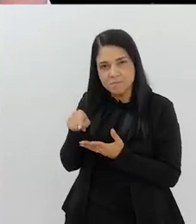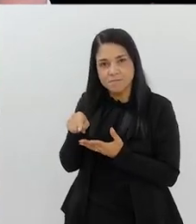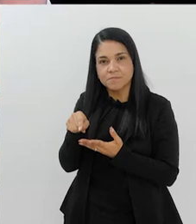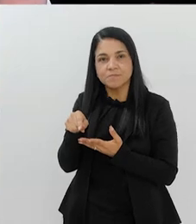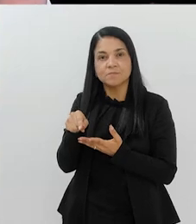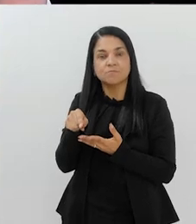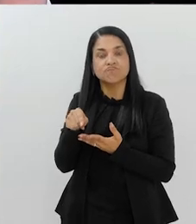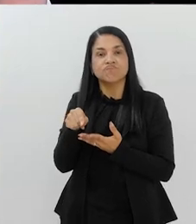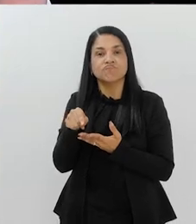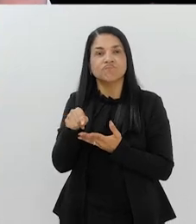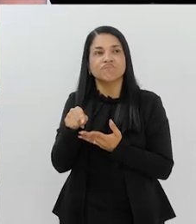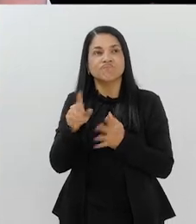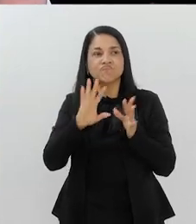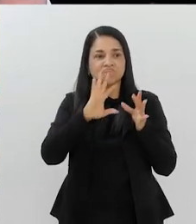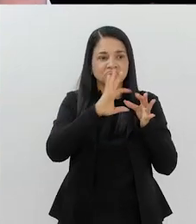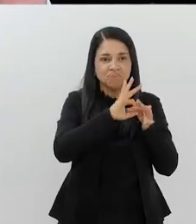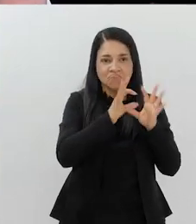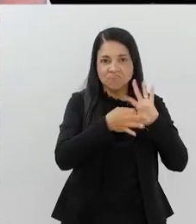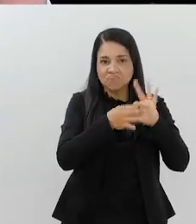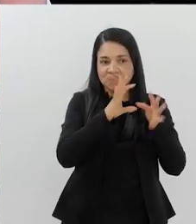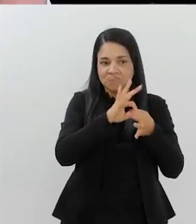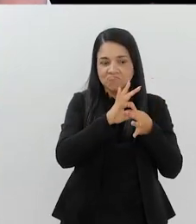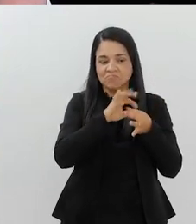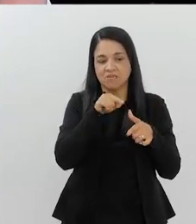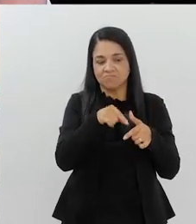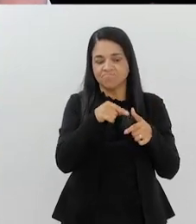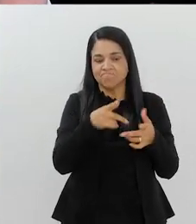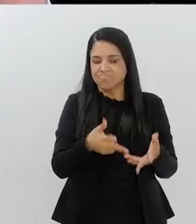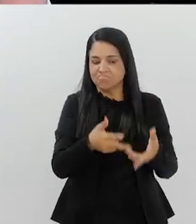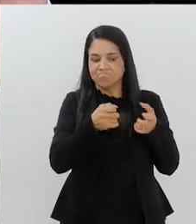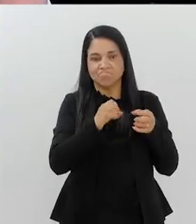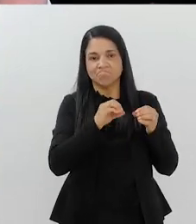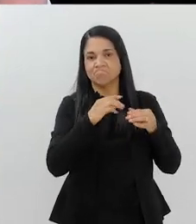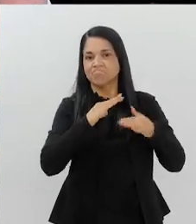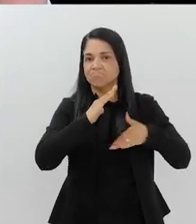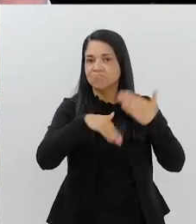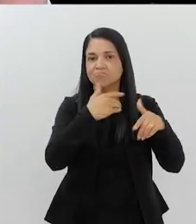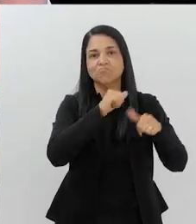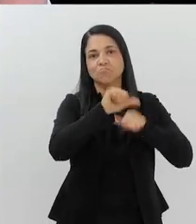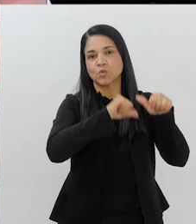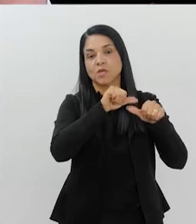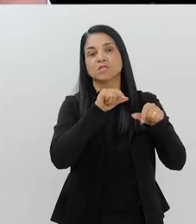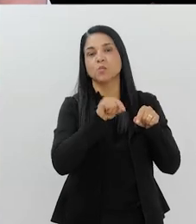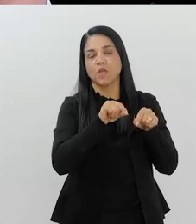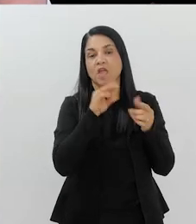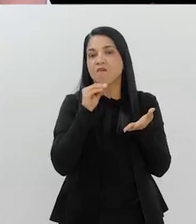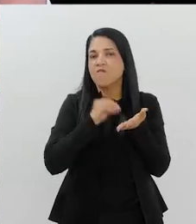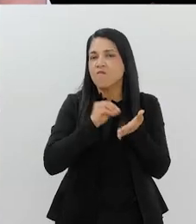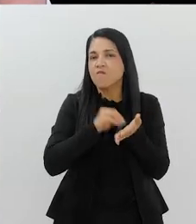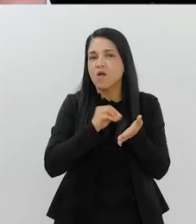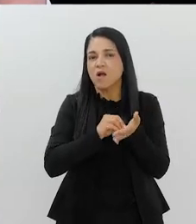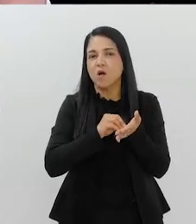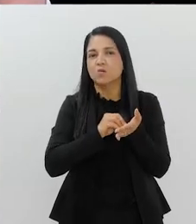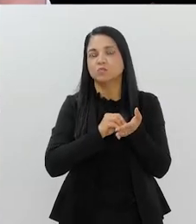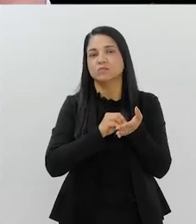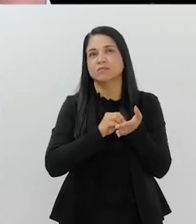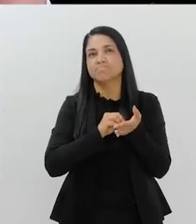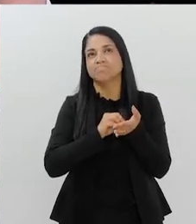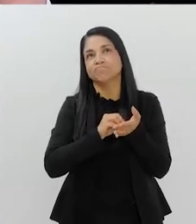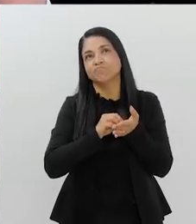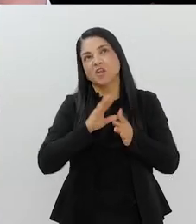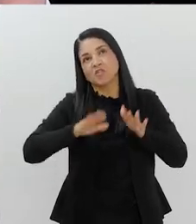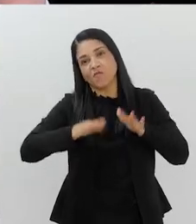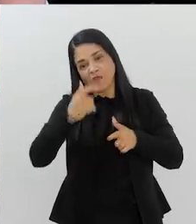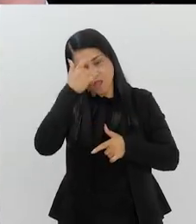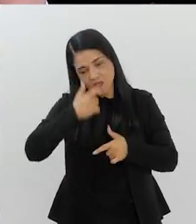tanta renovação, não vê tanta evolução, mas eu acredito que está faltando um pouco também, talvez eu